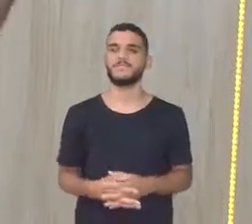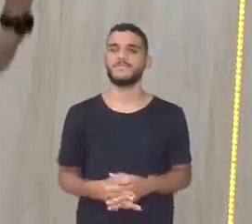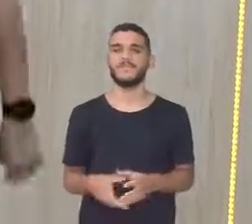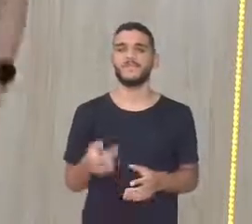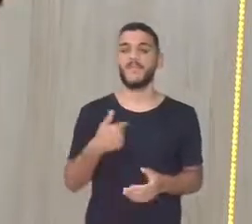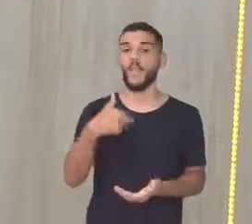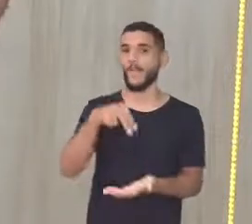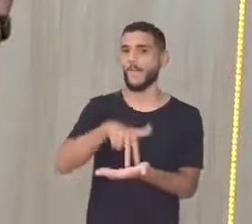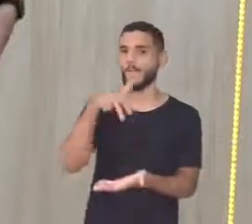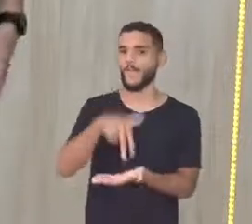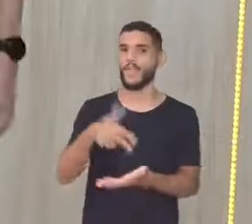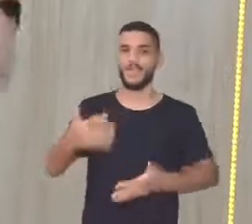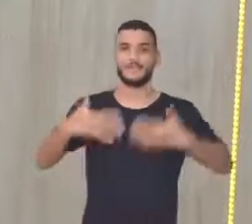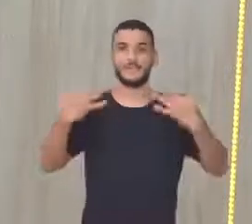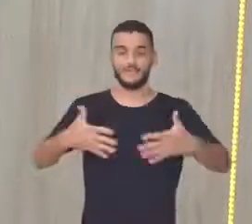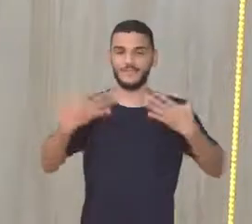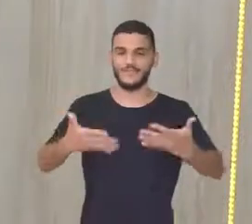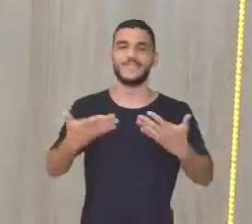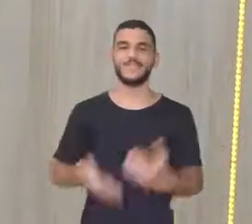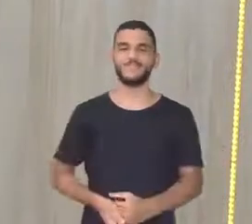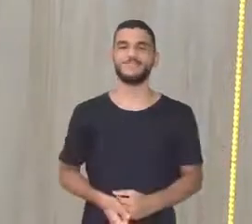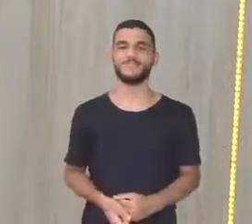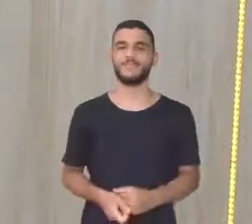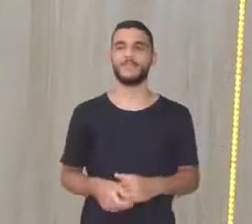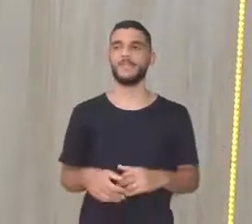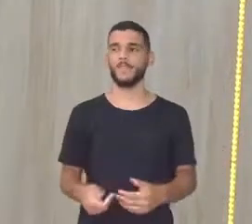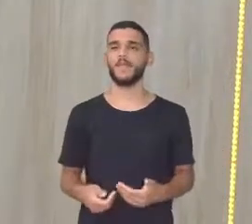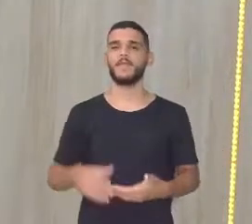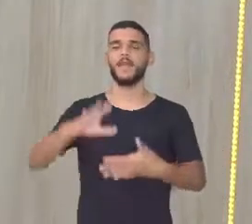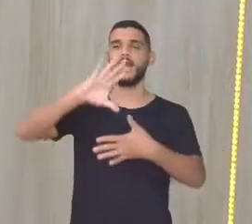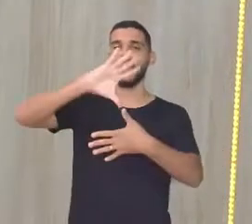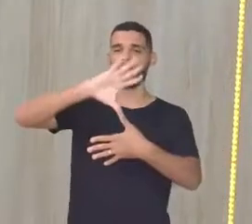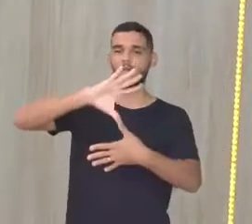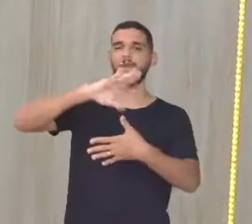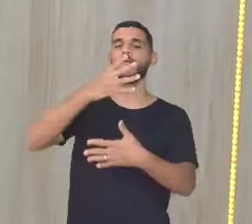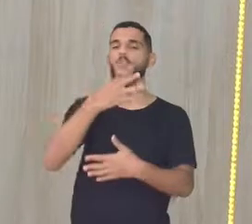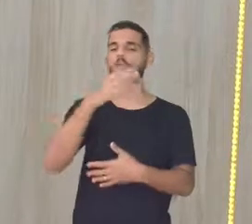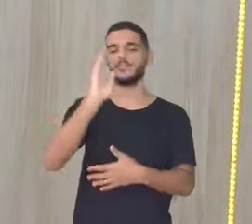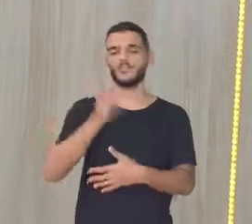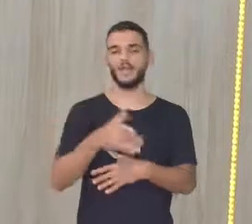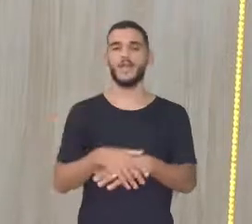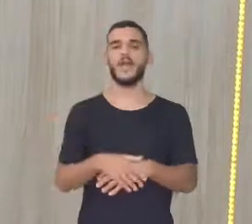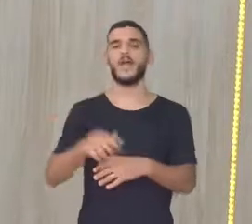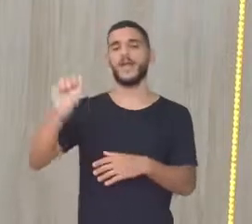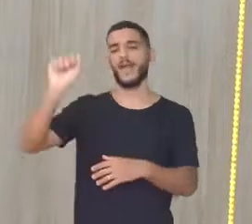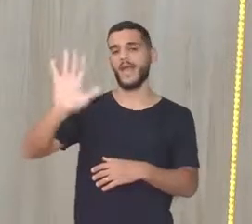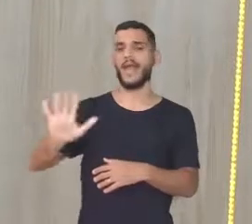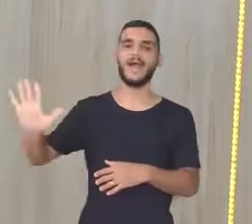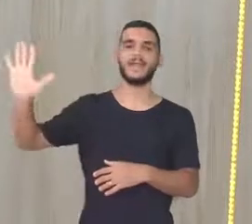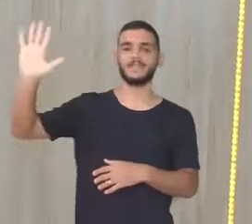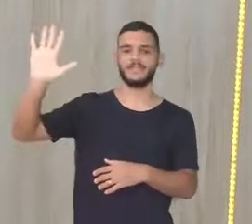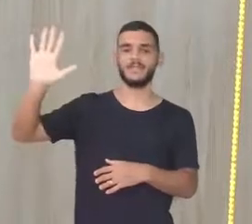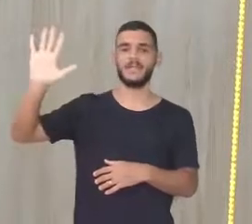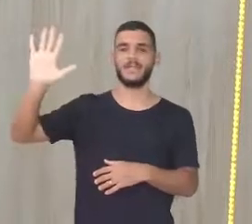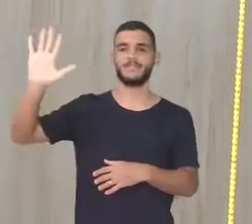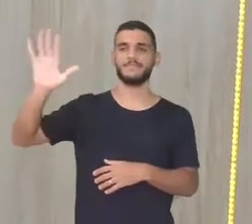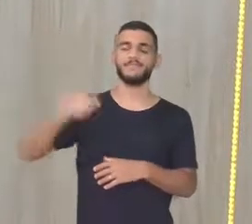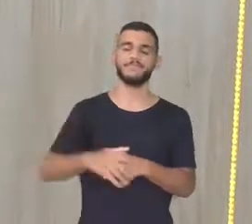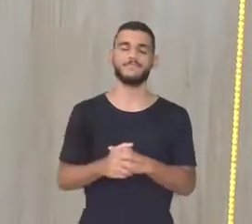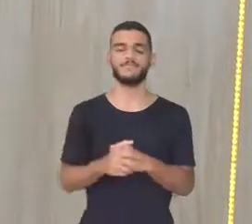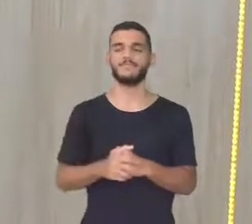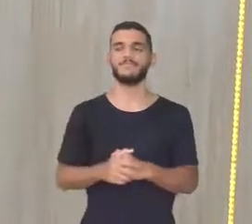falando assim Que é poder animar Ó A América eu já sei quem são Né? Ásia Ásia Veja